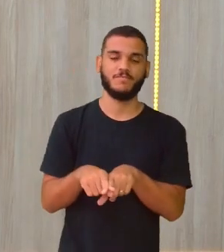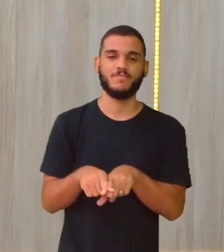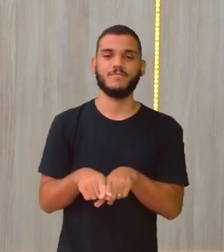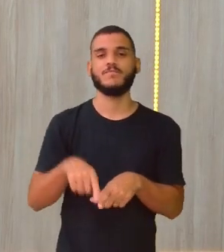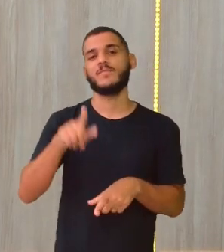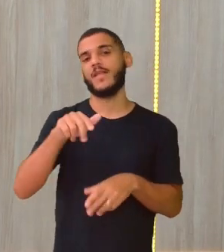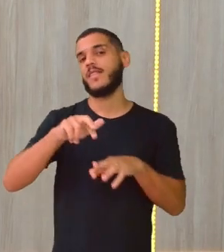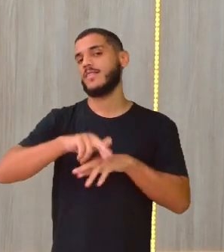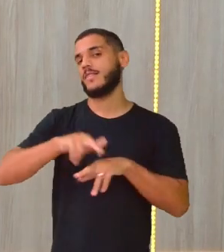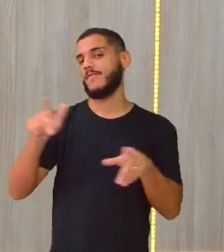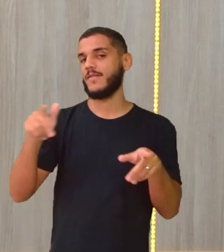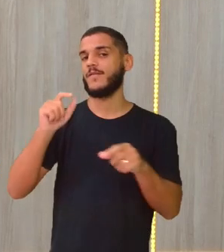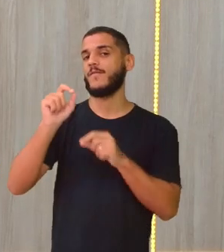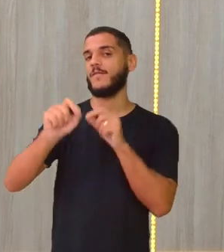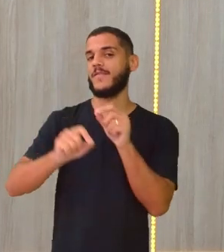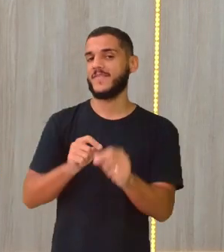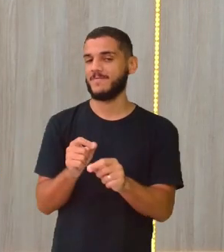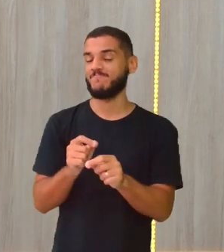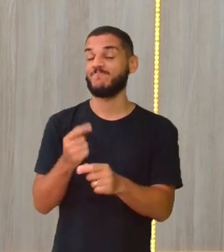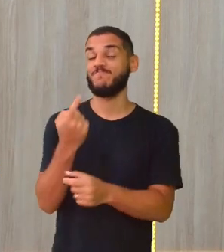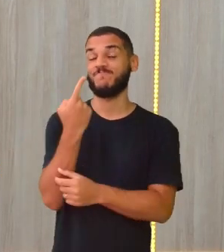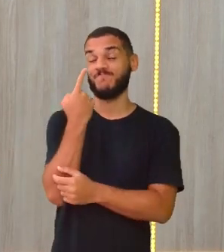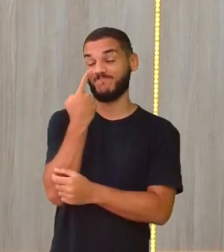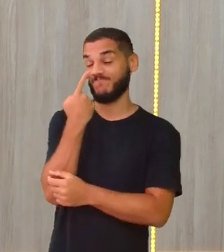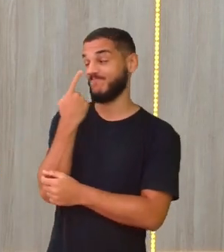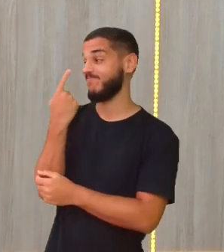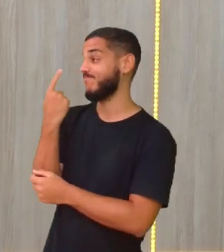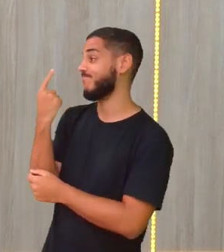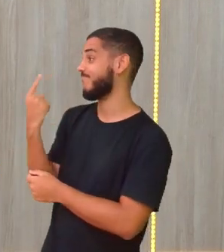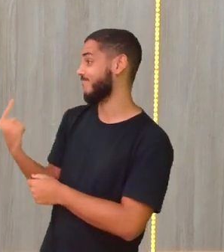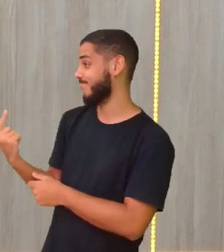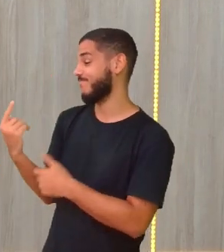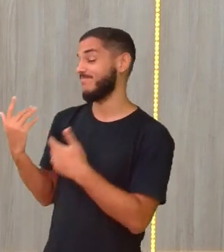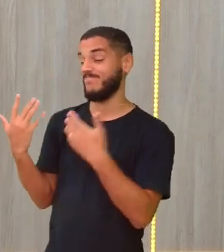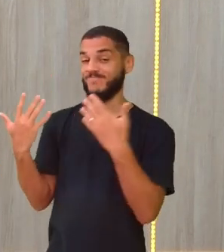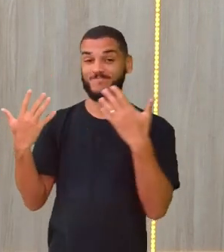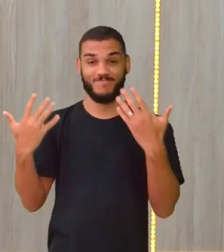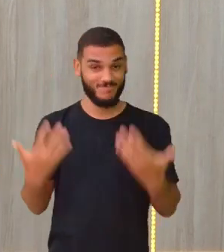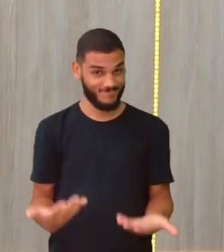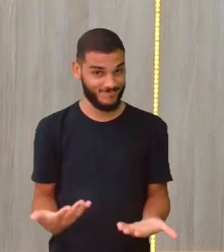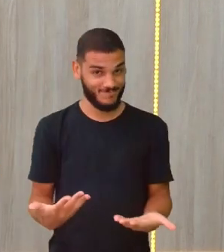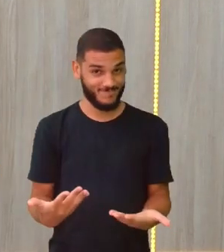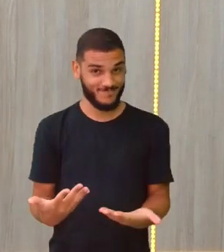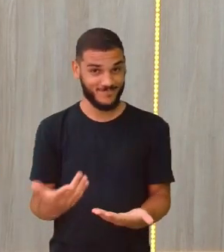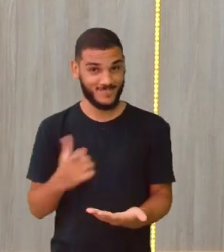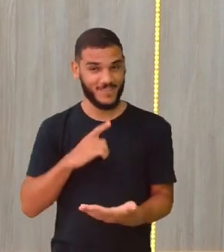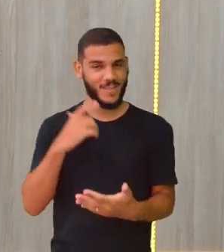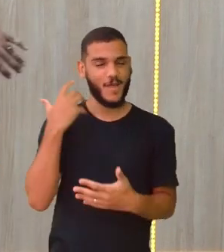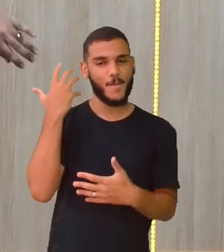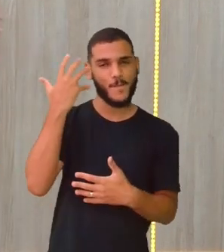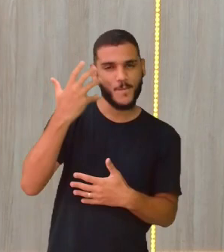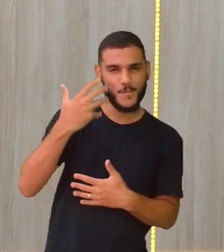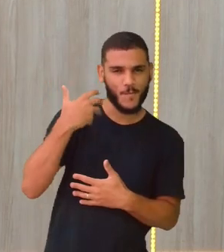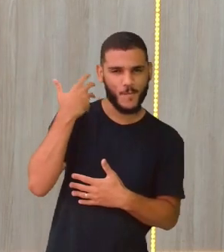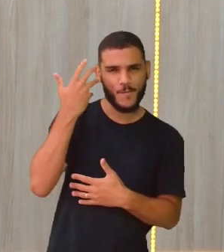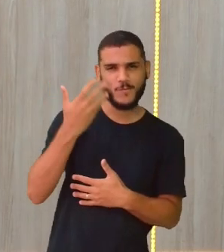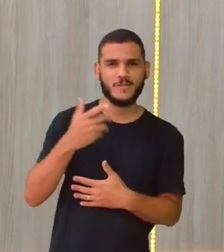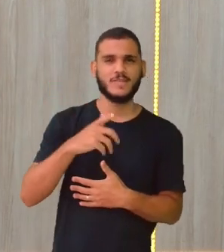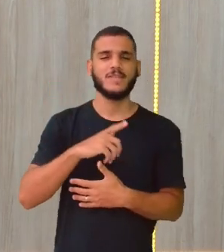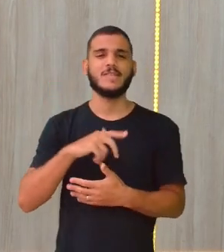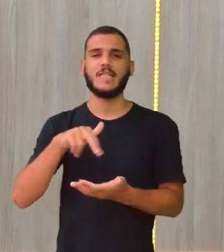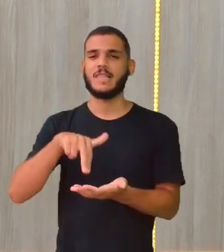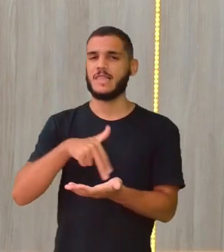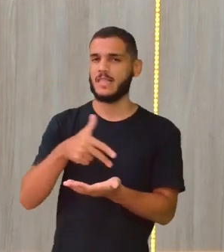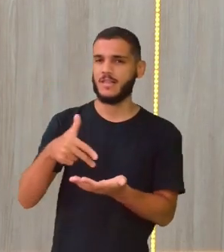diferente. É, rapaz, eu poderia até jogar uma musicazinha aqui, né? Fazer um negócio mais gingadozinho.